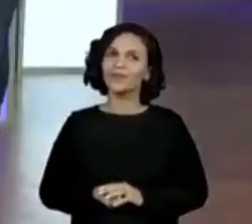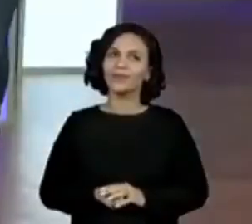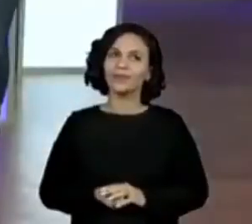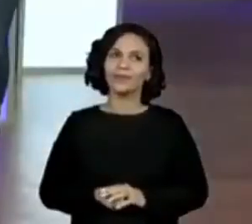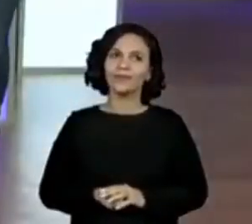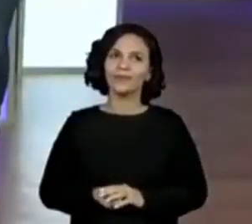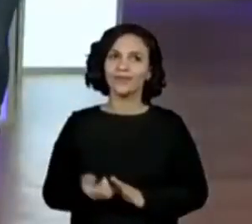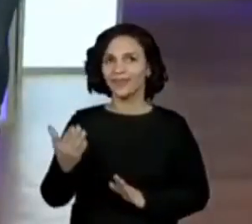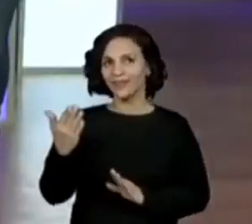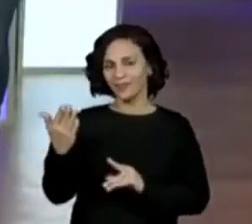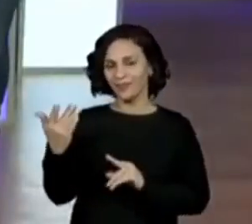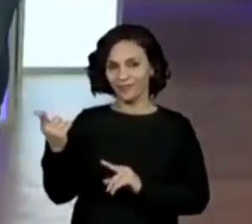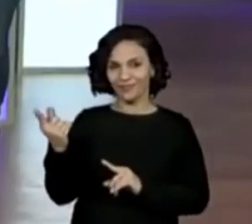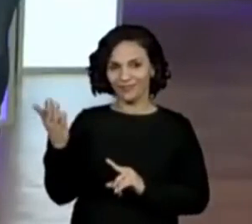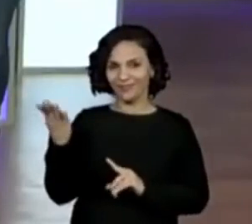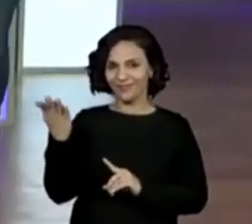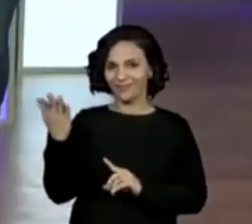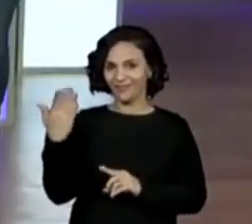Vou pedir para o câmera mostrar.